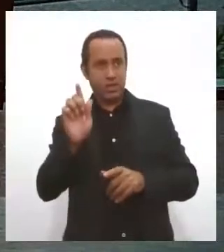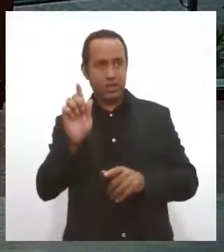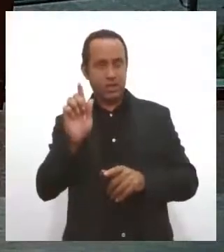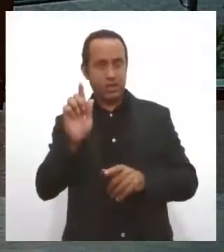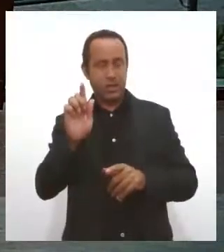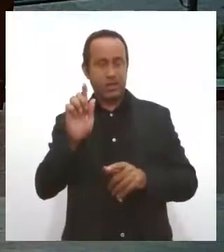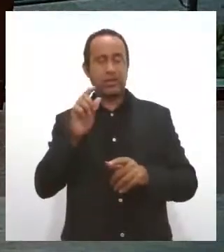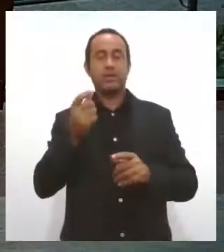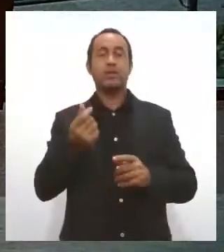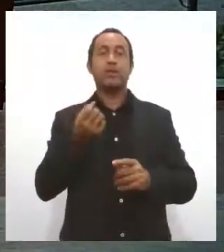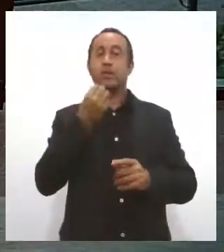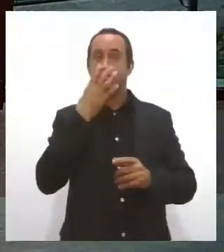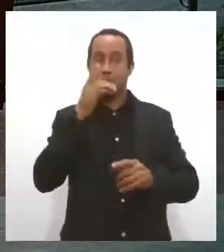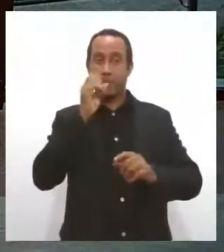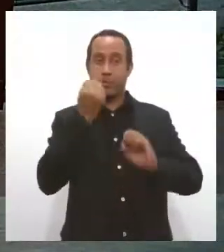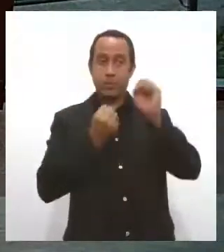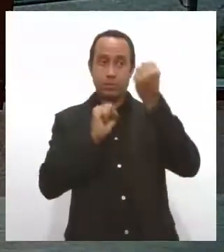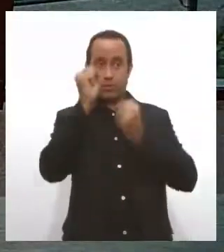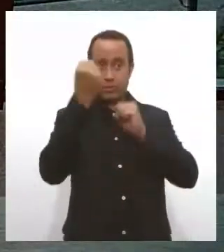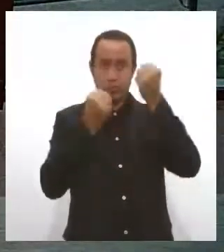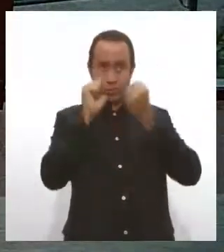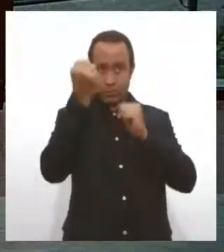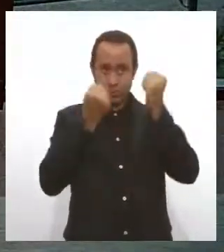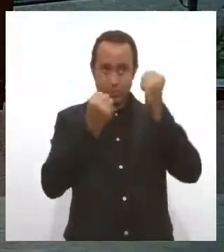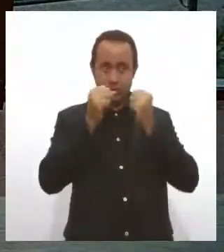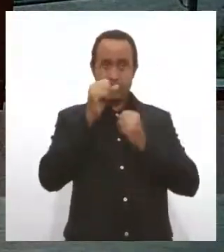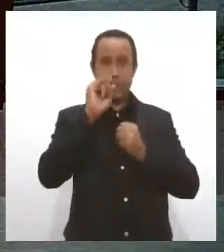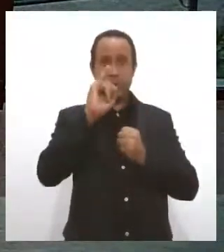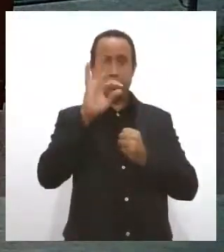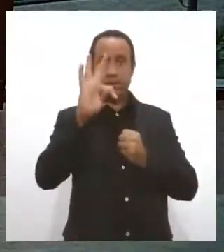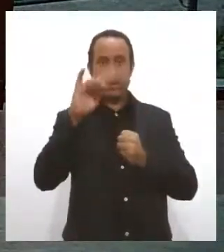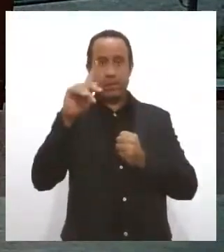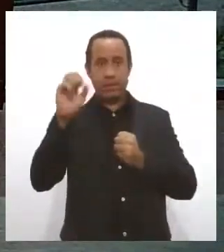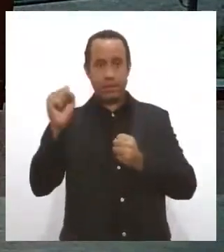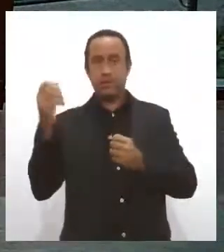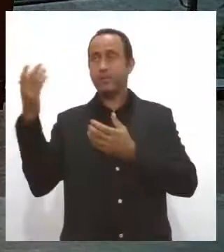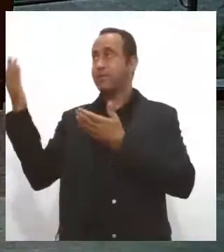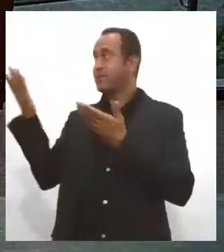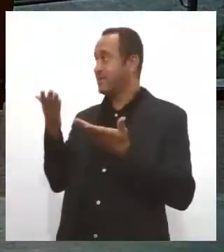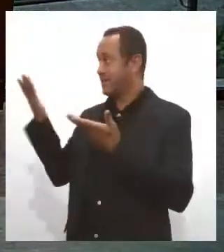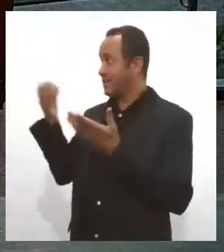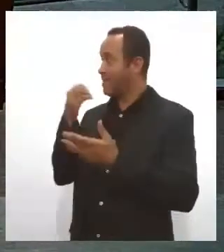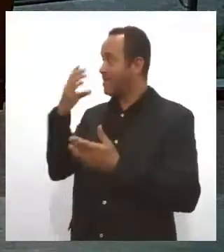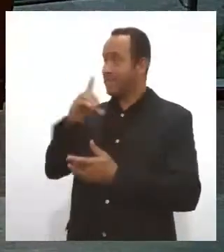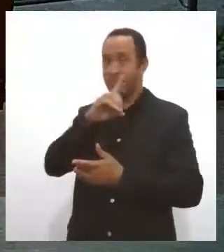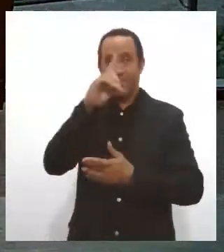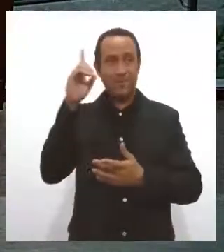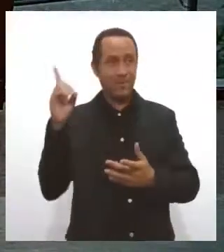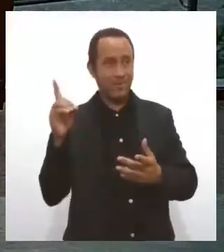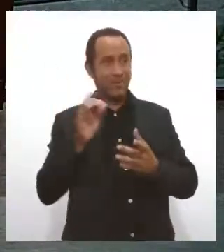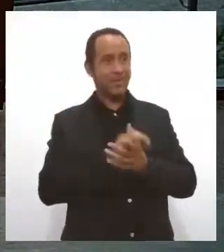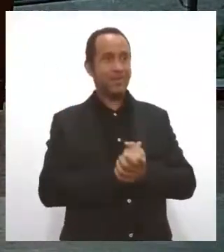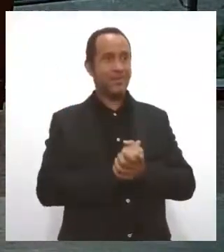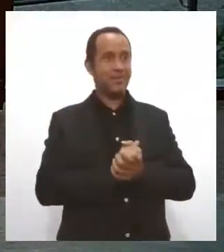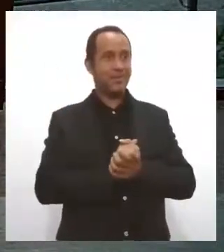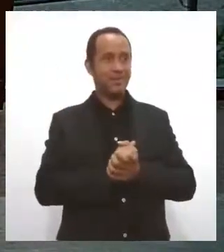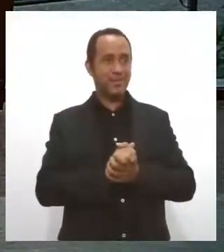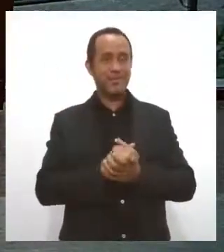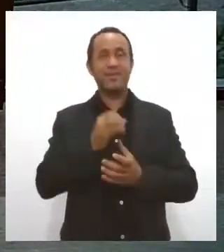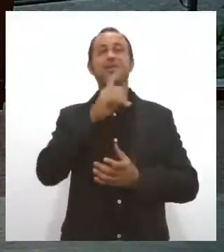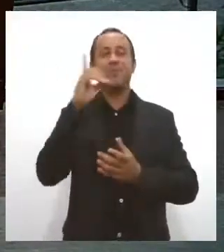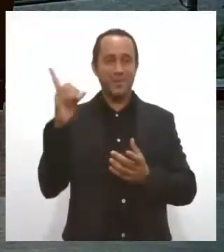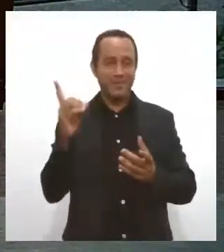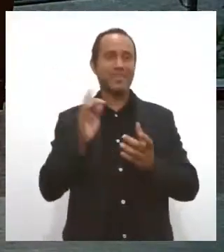Qualidade Industrial do ITPS. Seja bem-vinda, Inês. Bom dia. Bom dia.